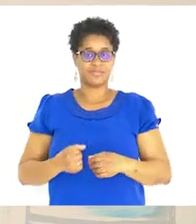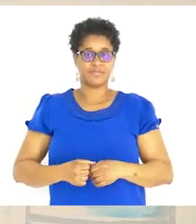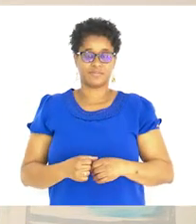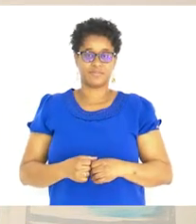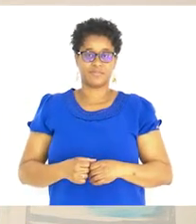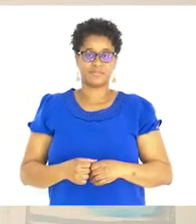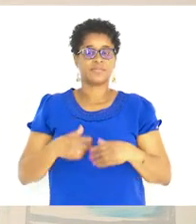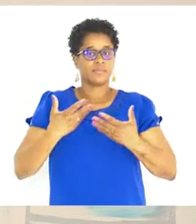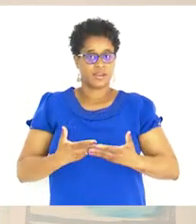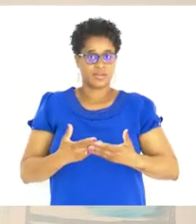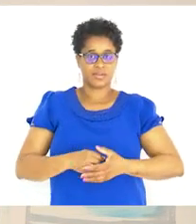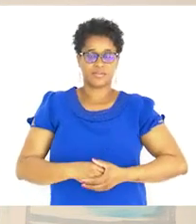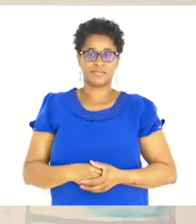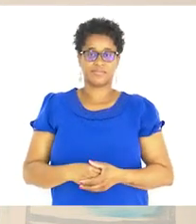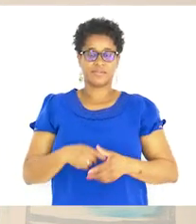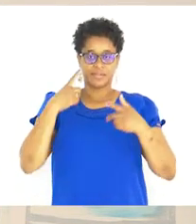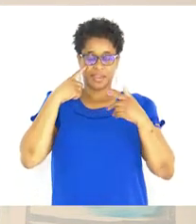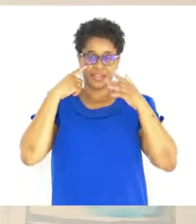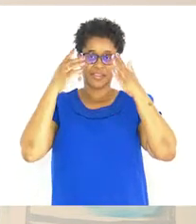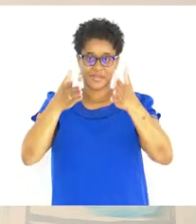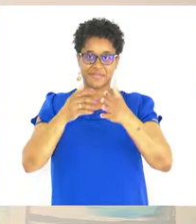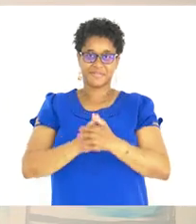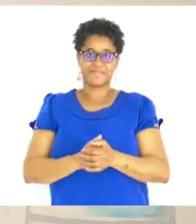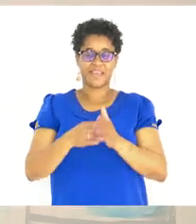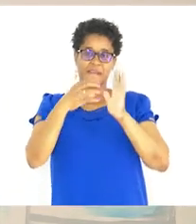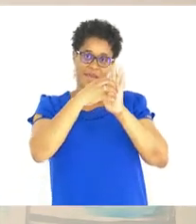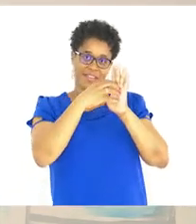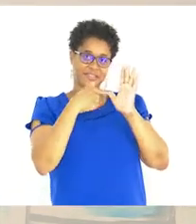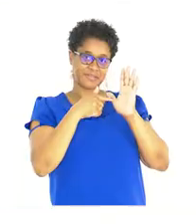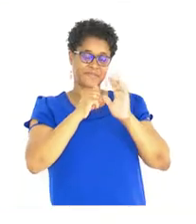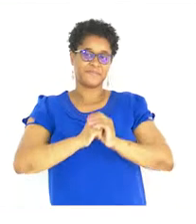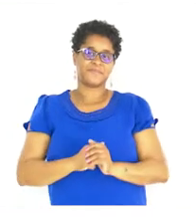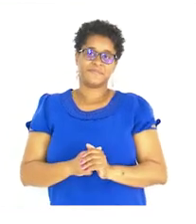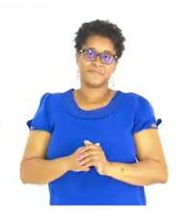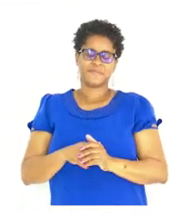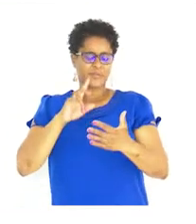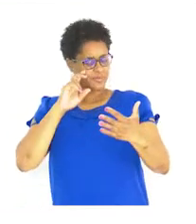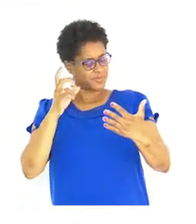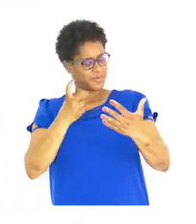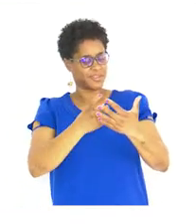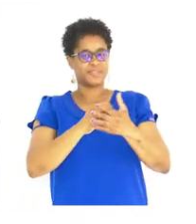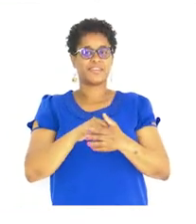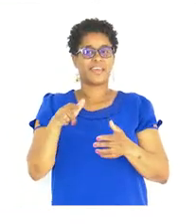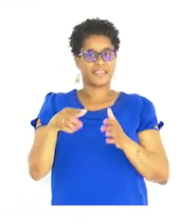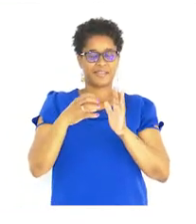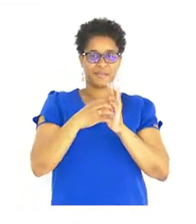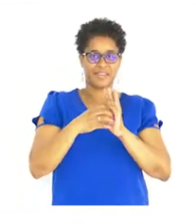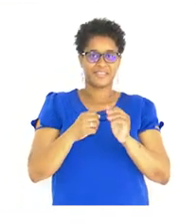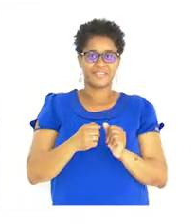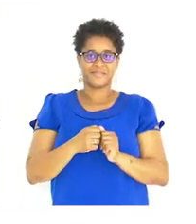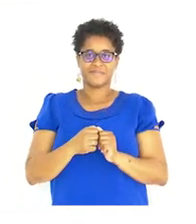Agora Atenção A imagem Observem Esta